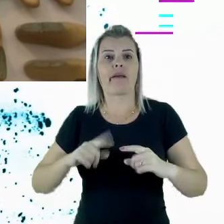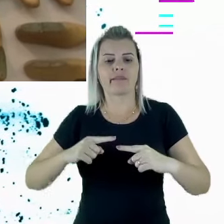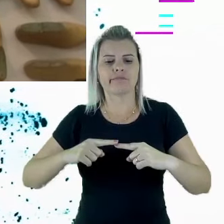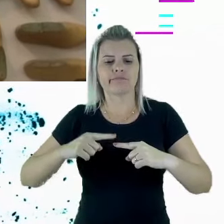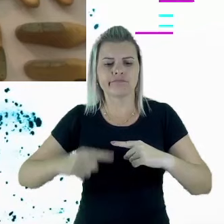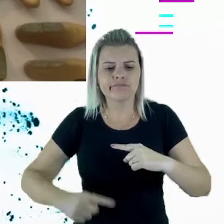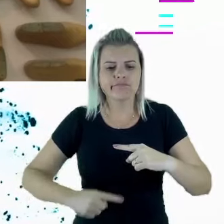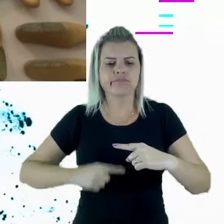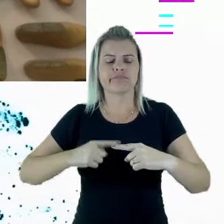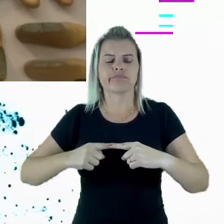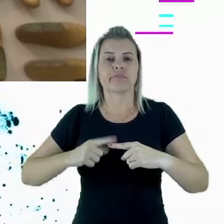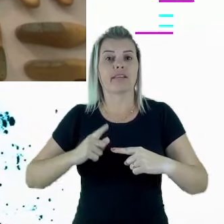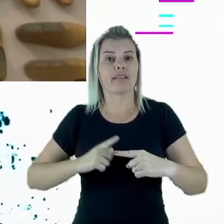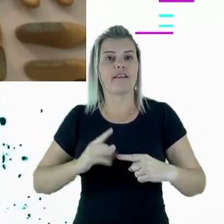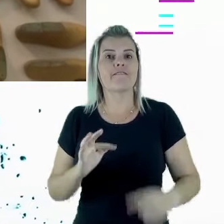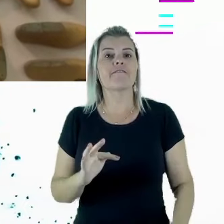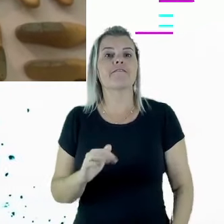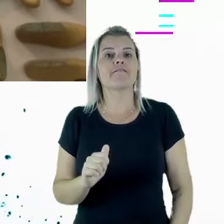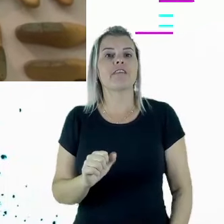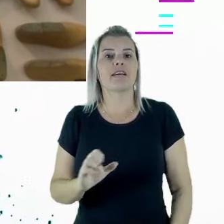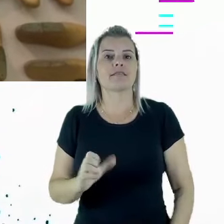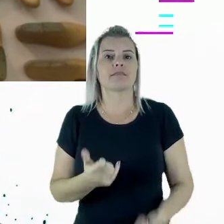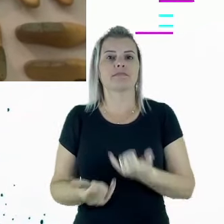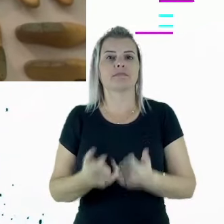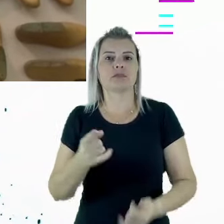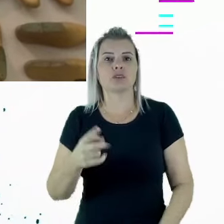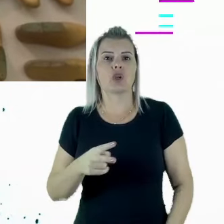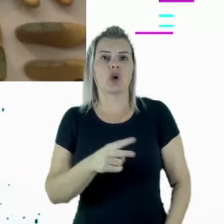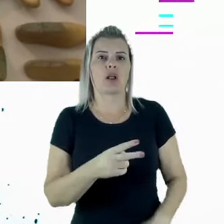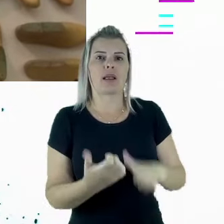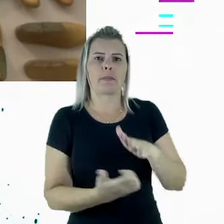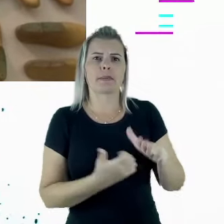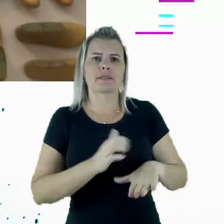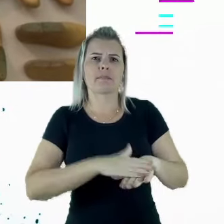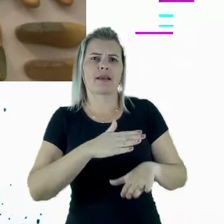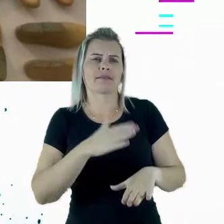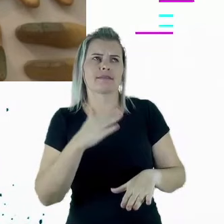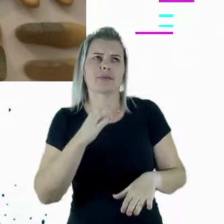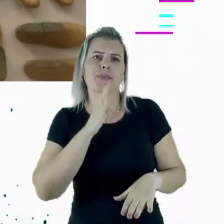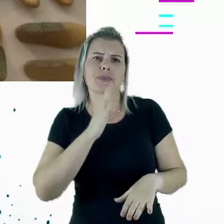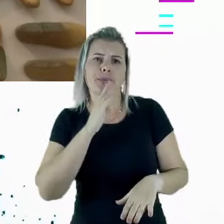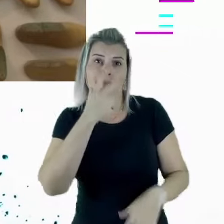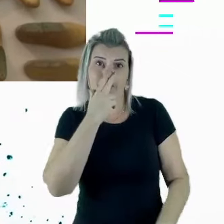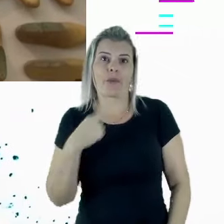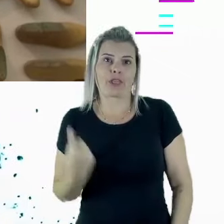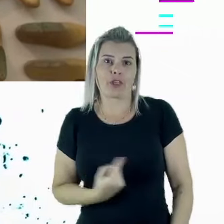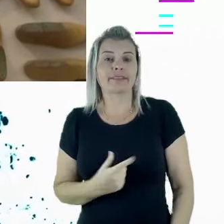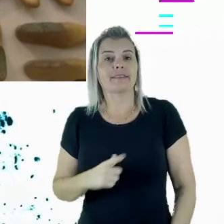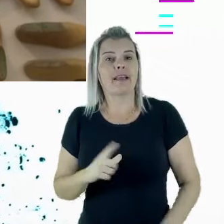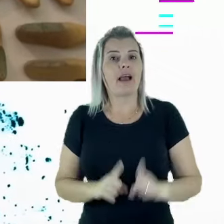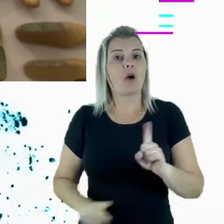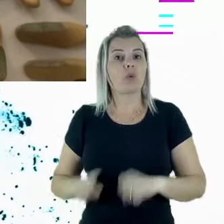a gente passa por fases, quando você olha uma empresa de realmente mais história igual a nossa, você tem momentos que você tem que